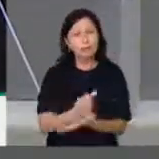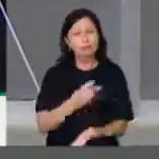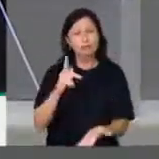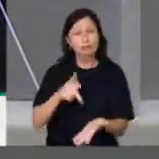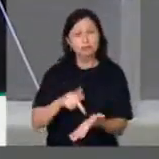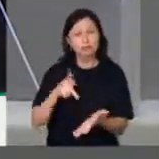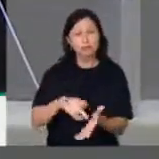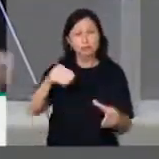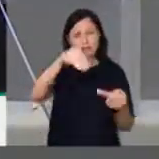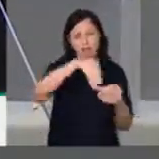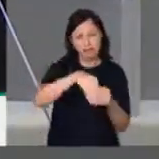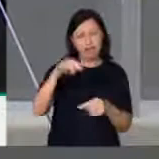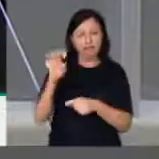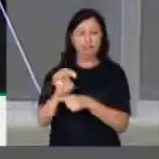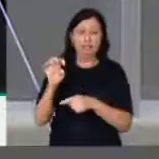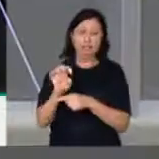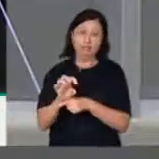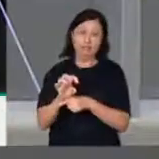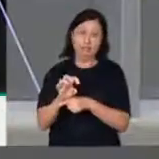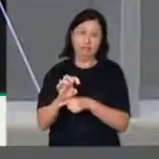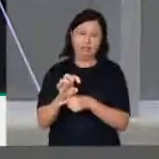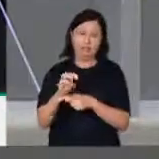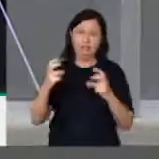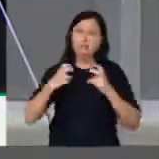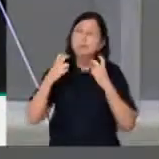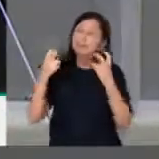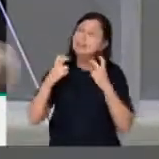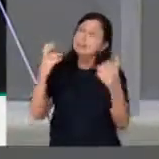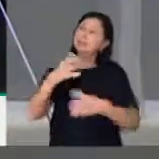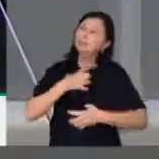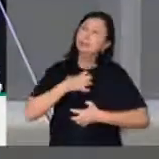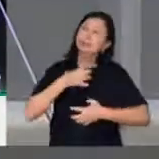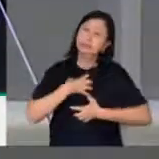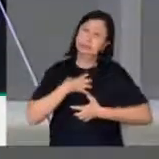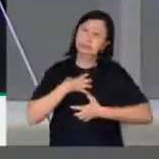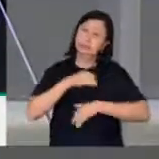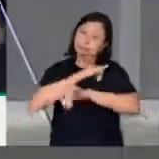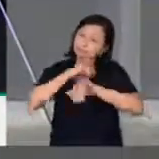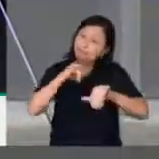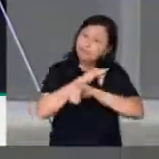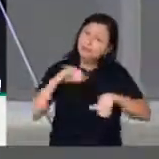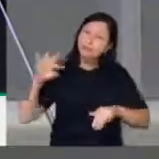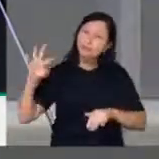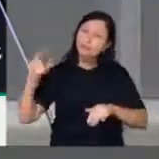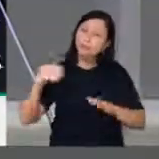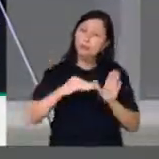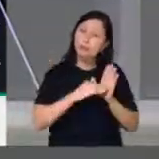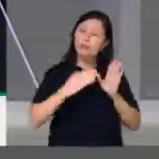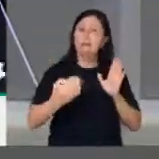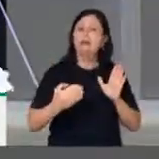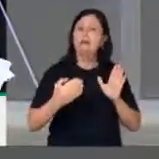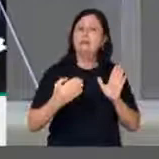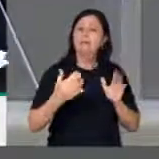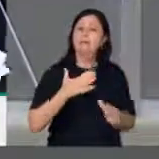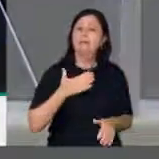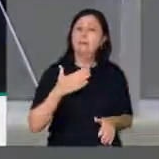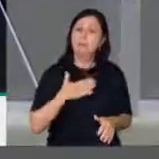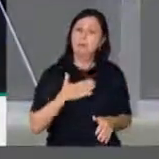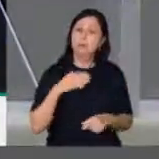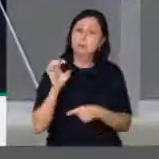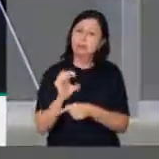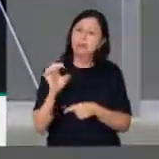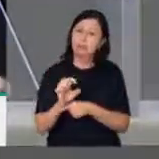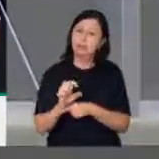temos. É como um grito na garganta em favor do povo do meu Estado, do